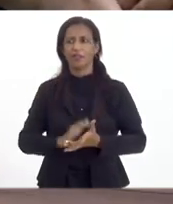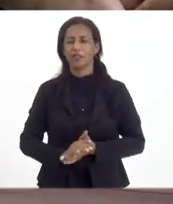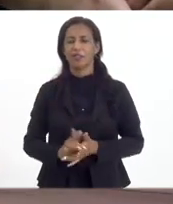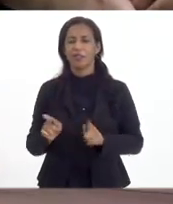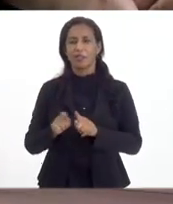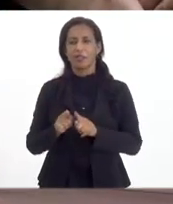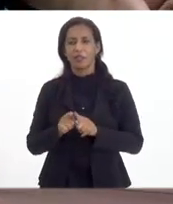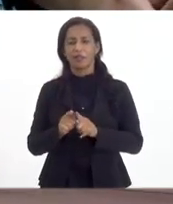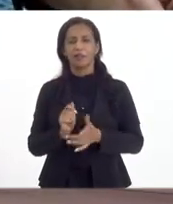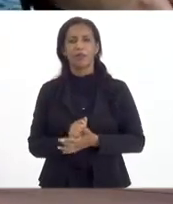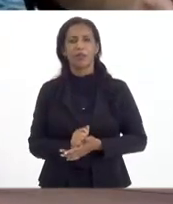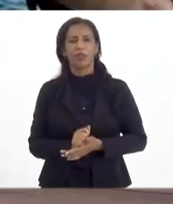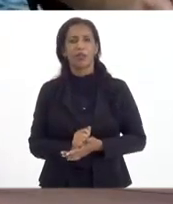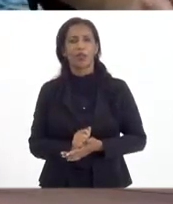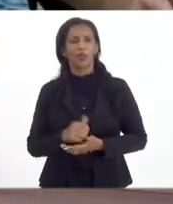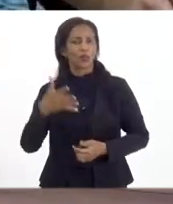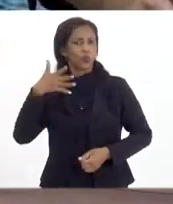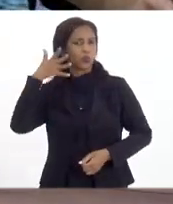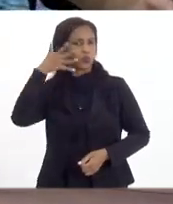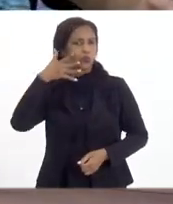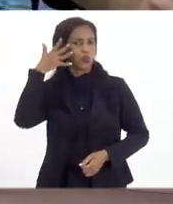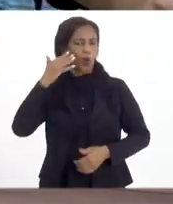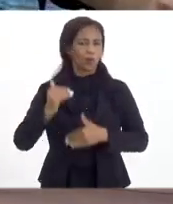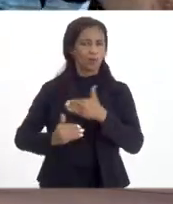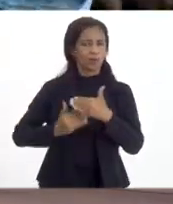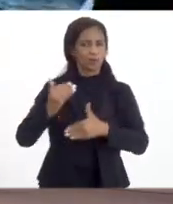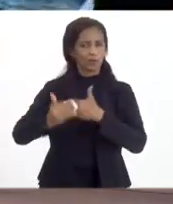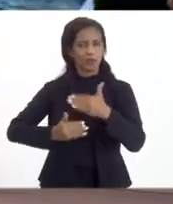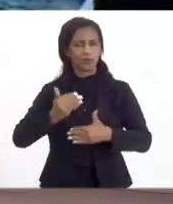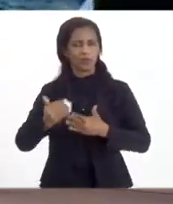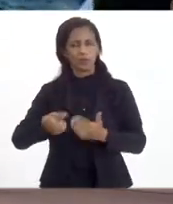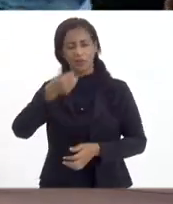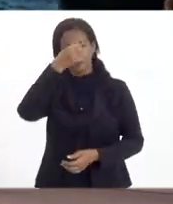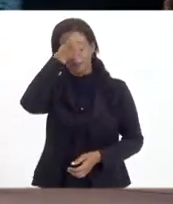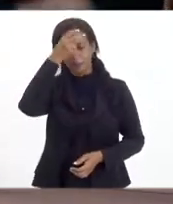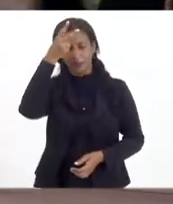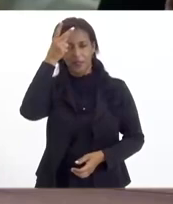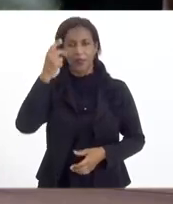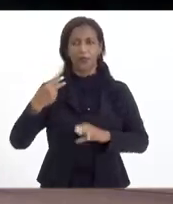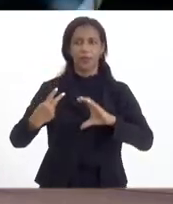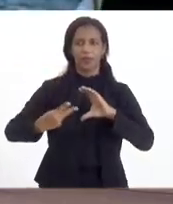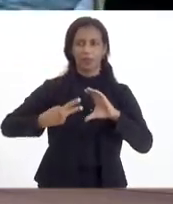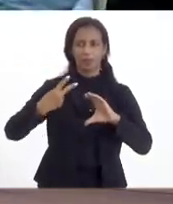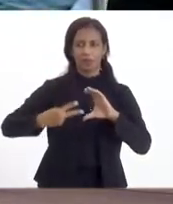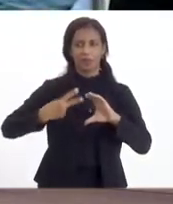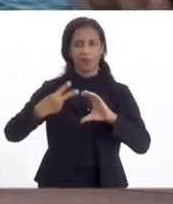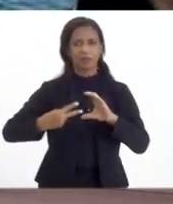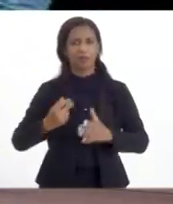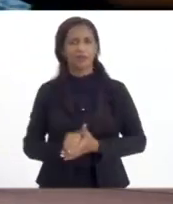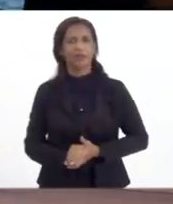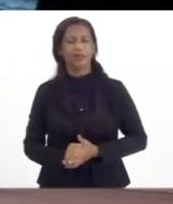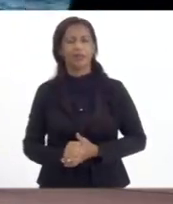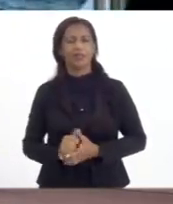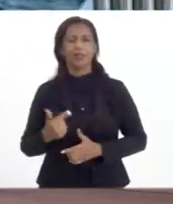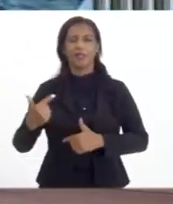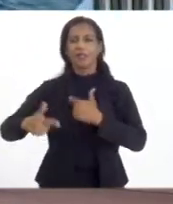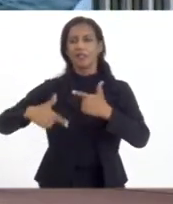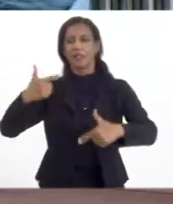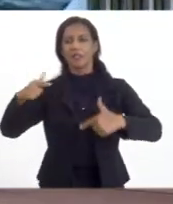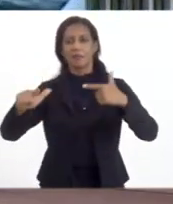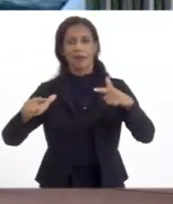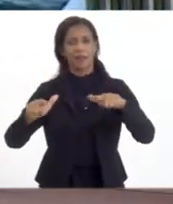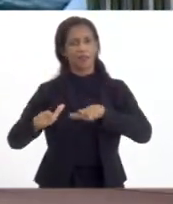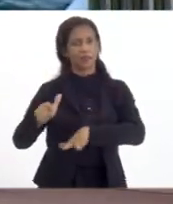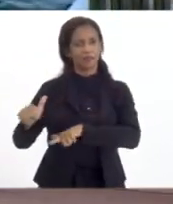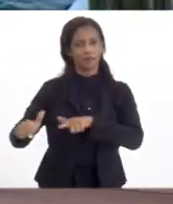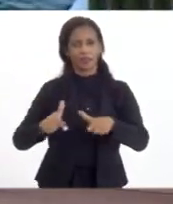do Fórum de Desenvolvimento, da Prefeitura, da Câmara, e demais autoridades aqui